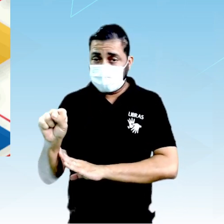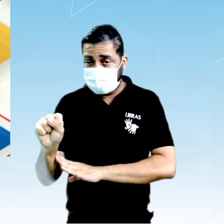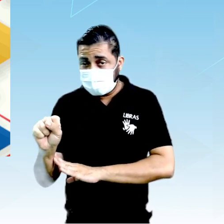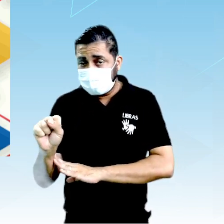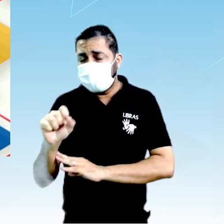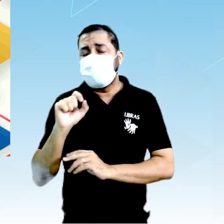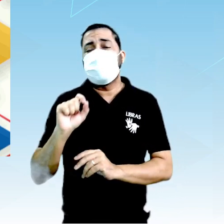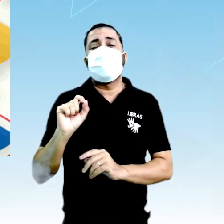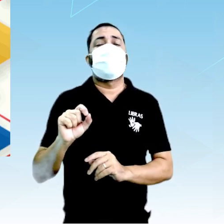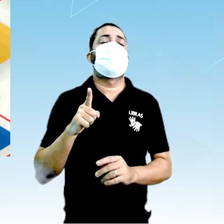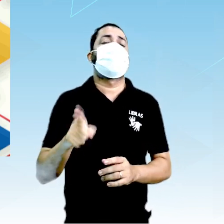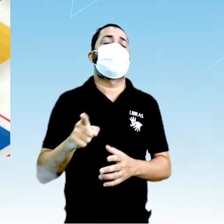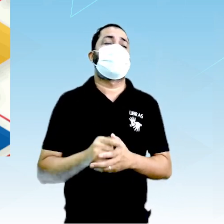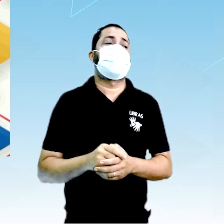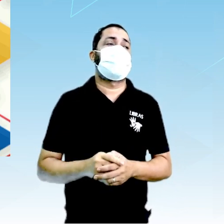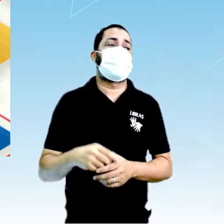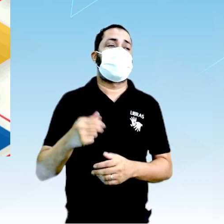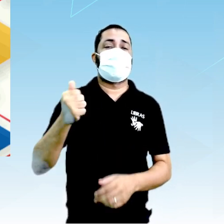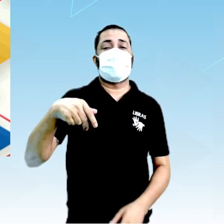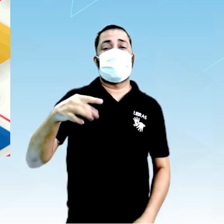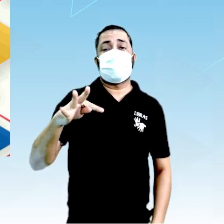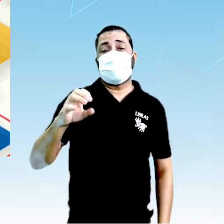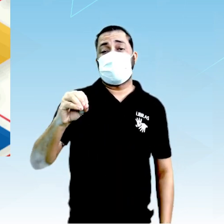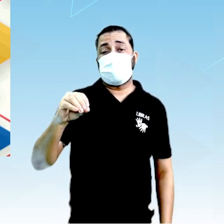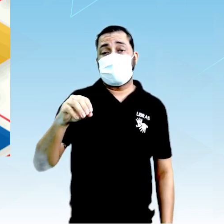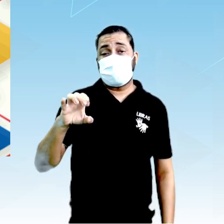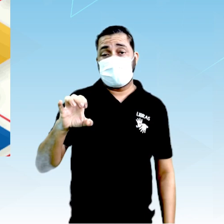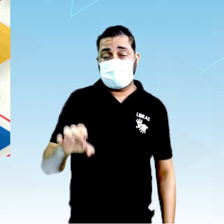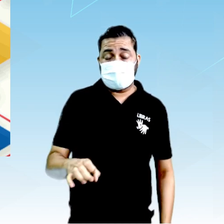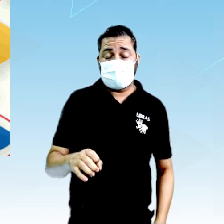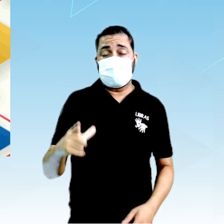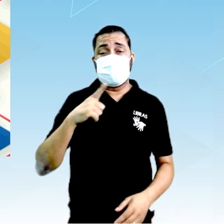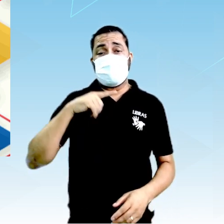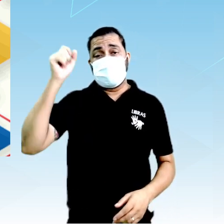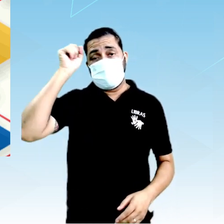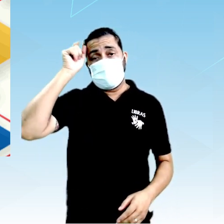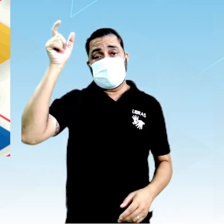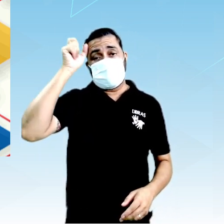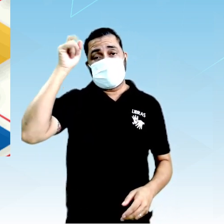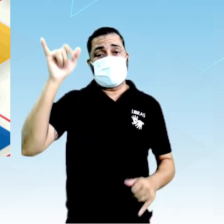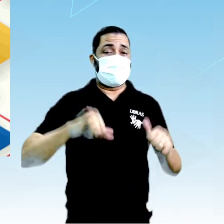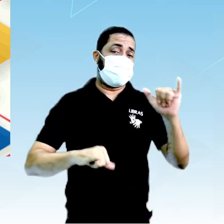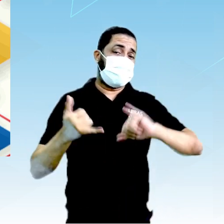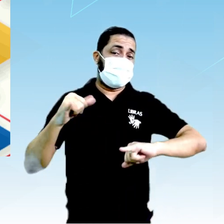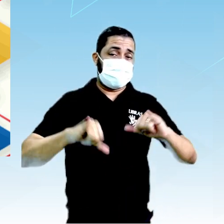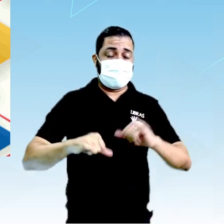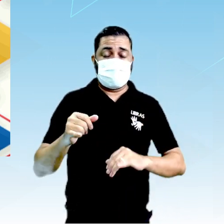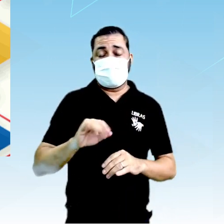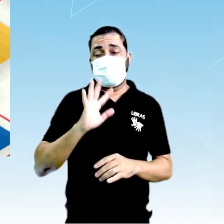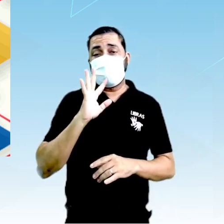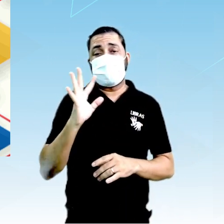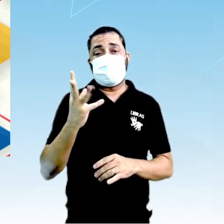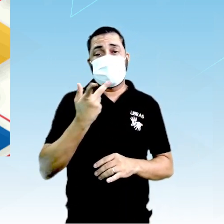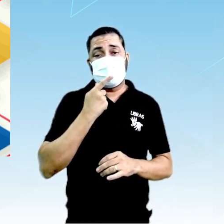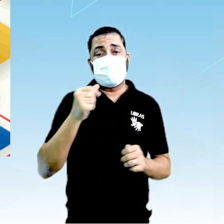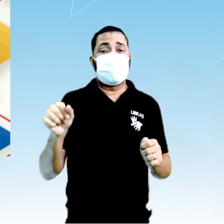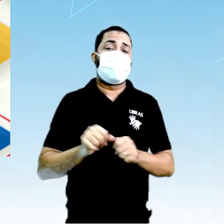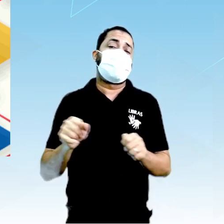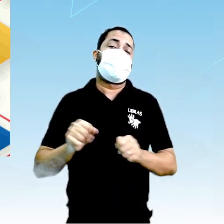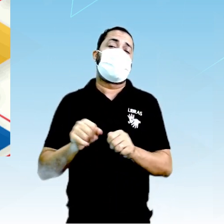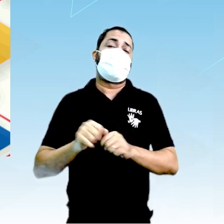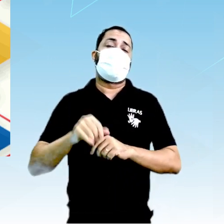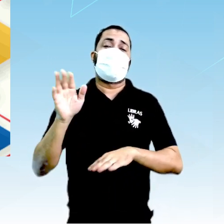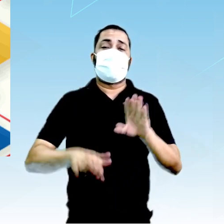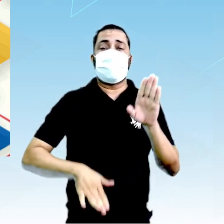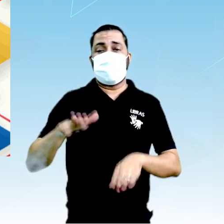É quando Antony Lavoisier institui a ideia na química de que o conhecimento produzido vai